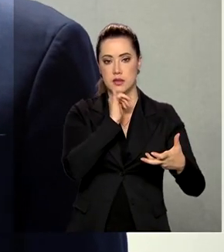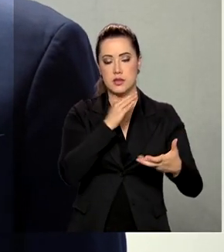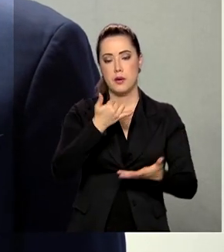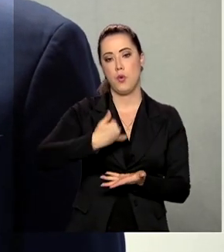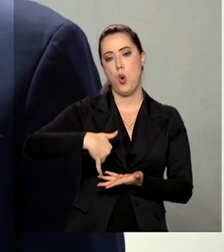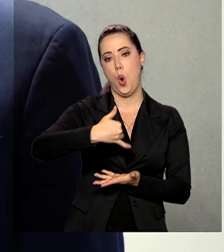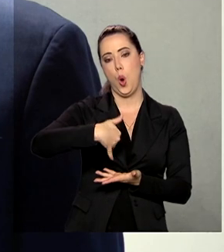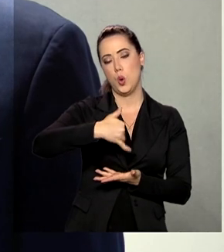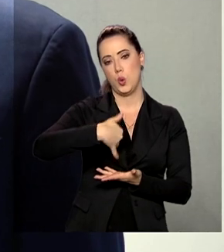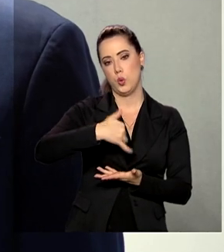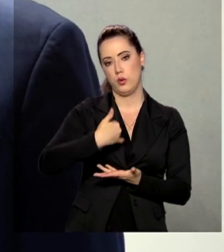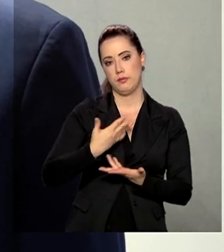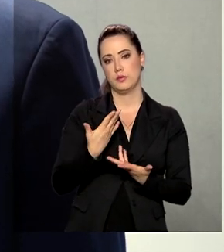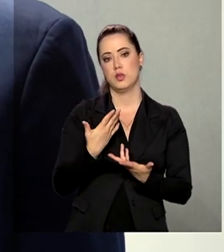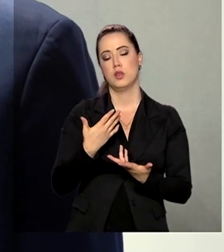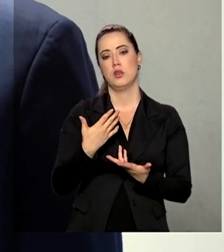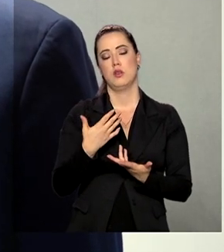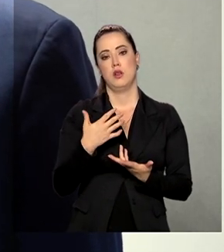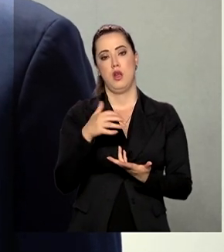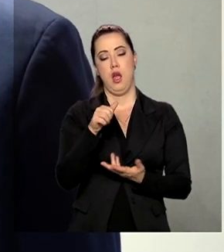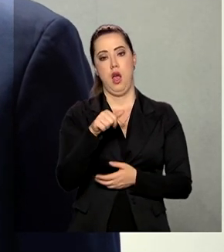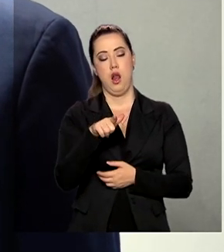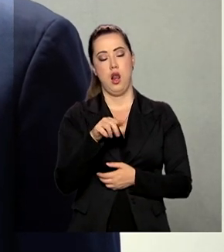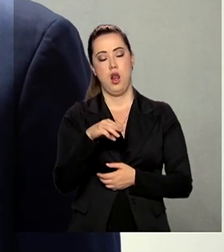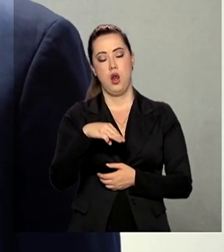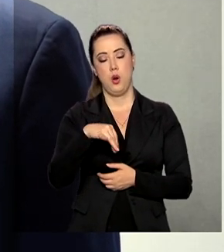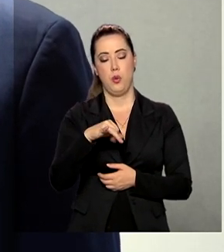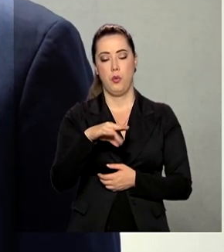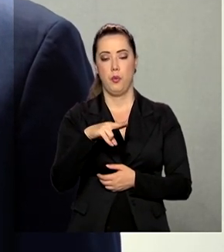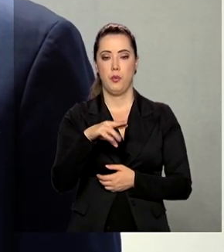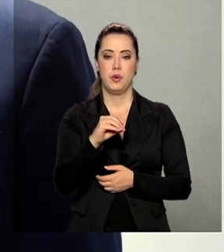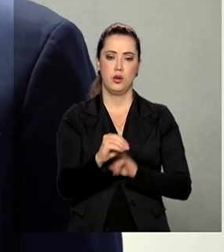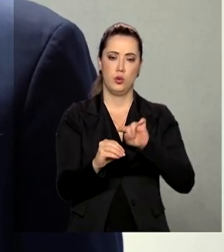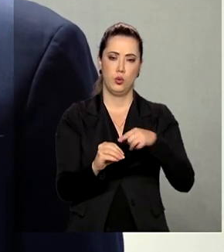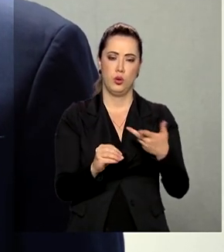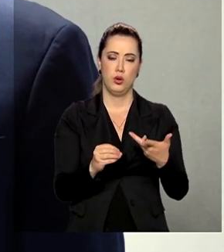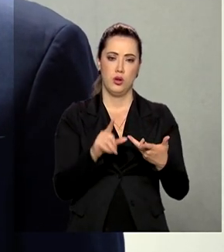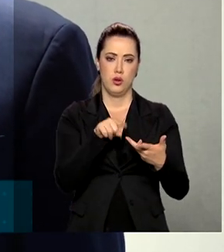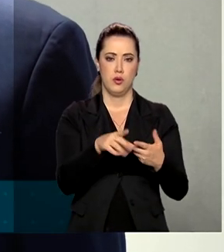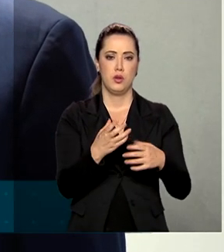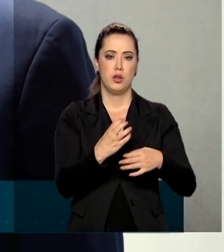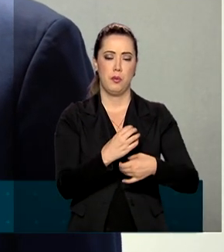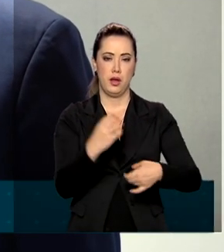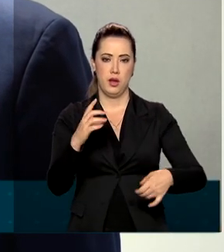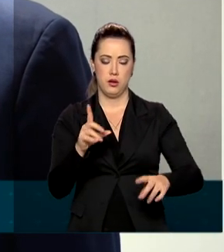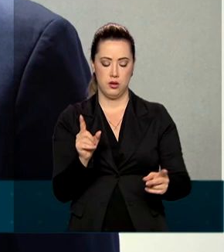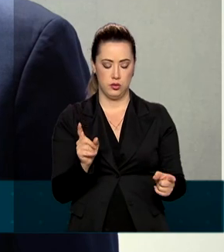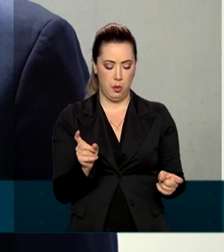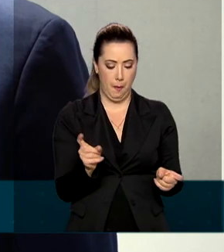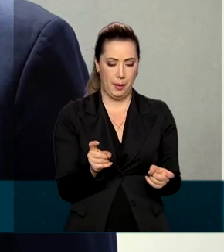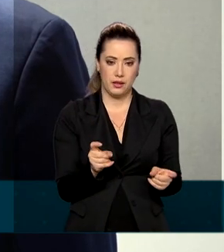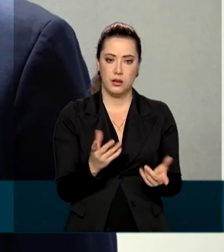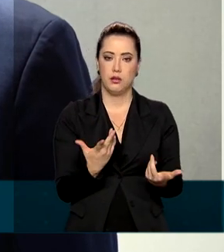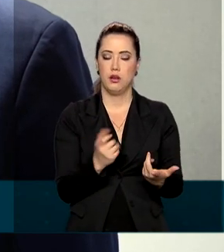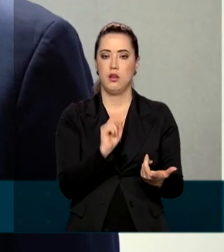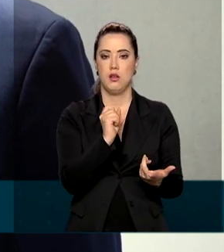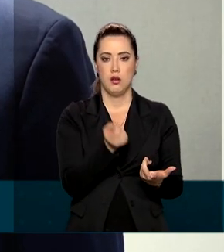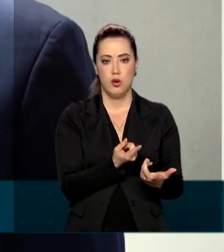lubrificante usado da lata de alumínio, e três novos sistemas implementados, baterias de chumbo, eletroeletrônicos e medicamentos.